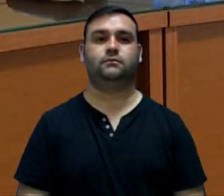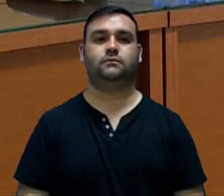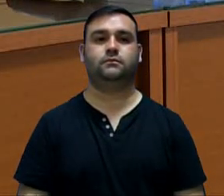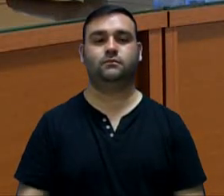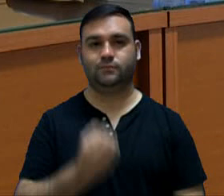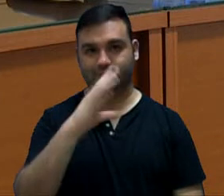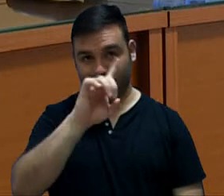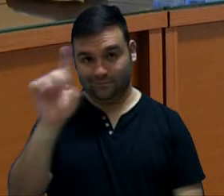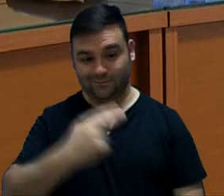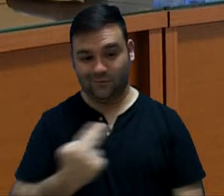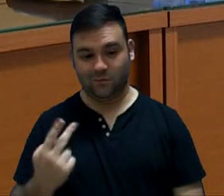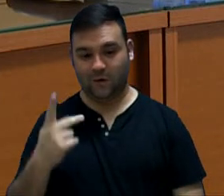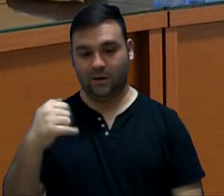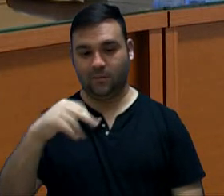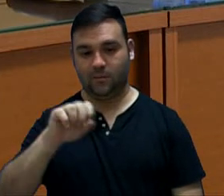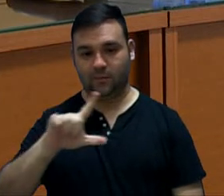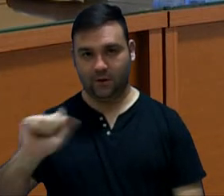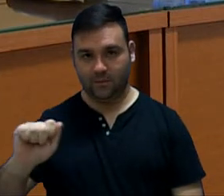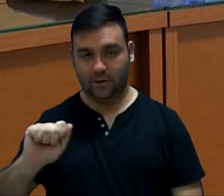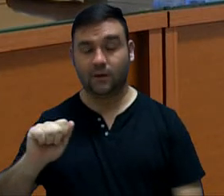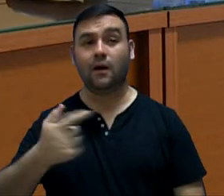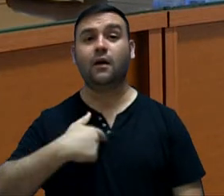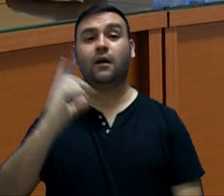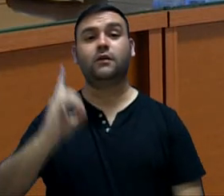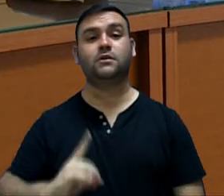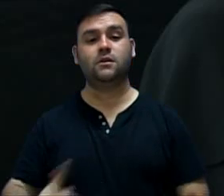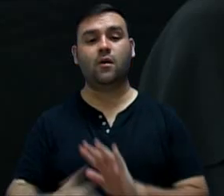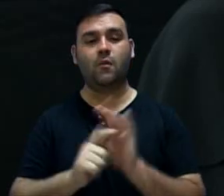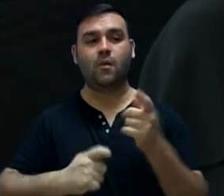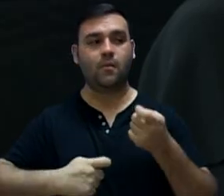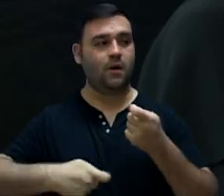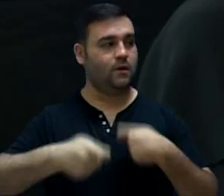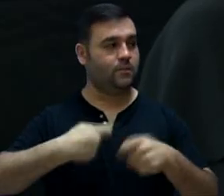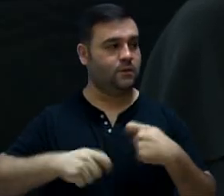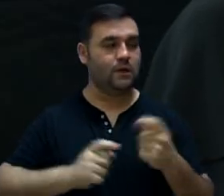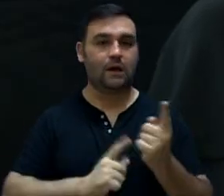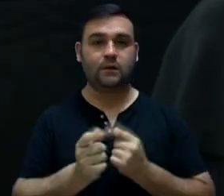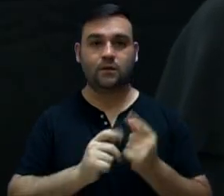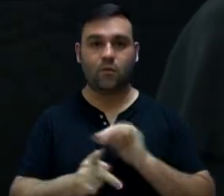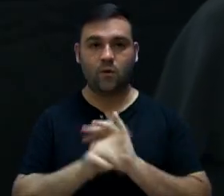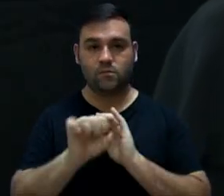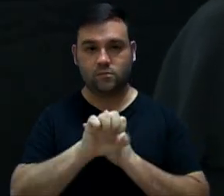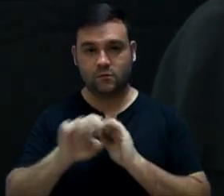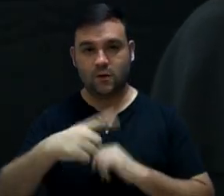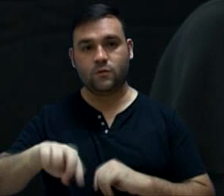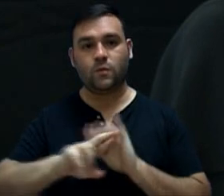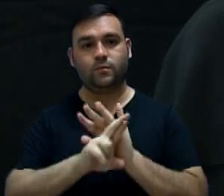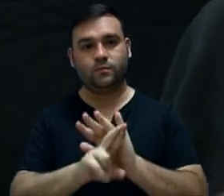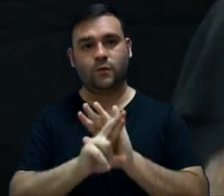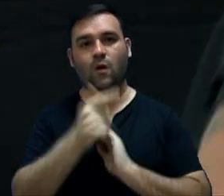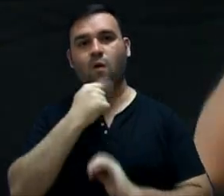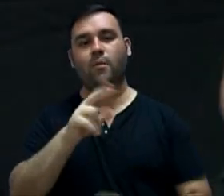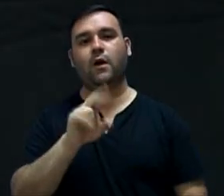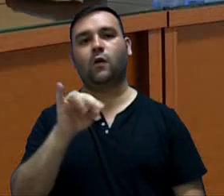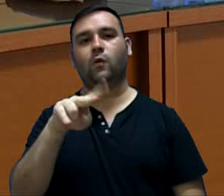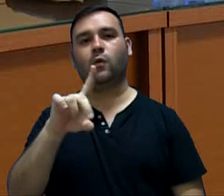Bom dia, sou a Pâmela Bovulon, sou diretora administrativa financeira da do SAI, e estamos representando o Ronald.